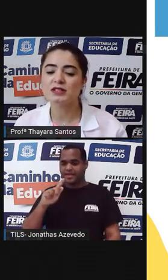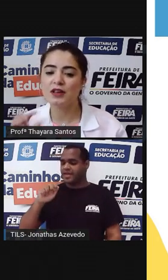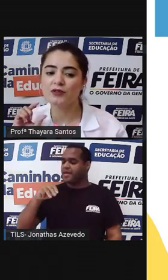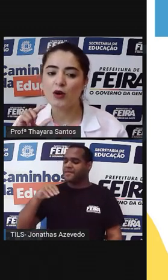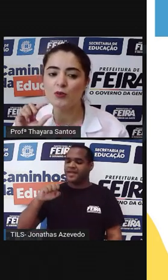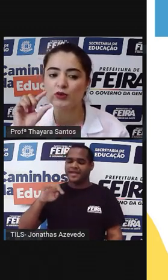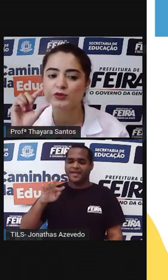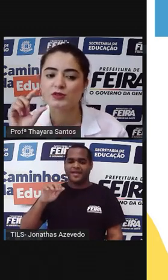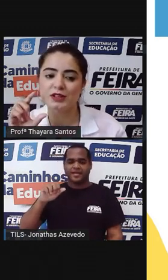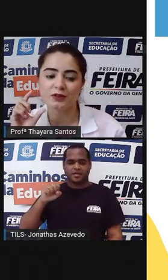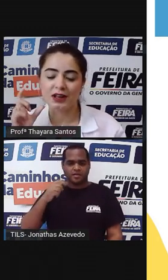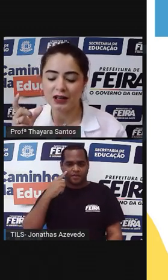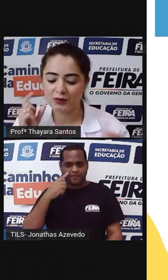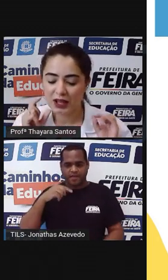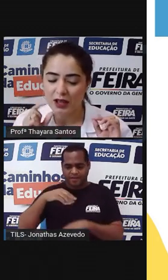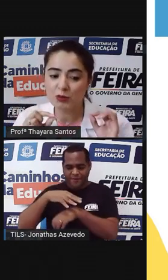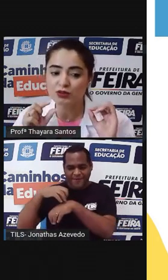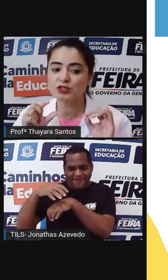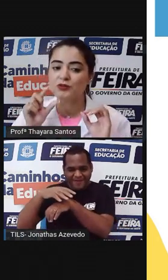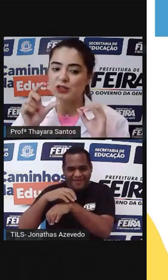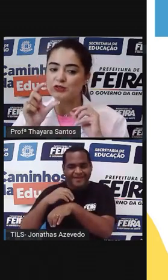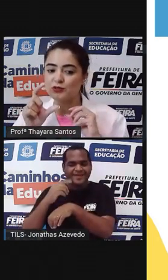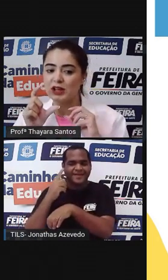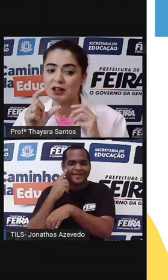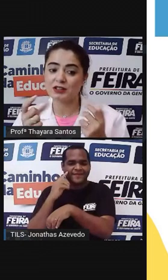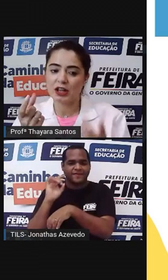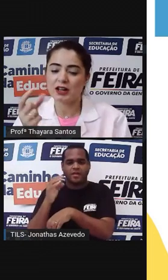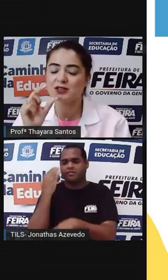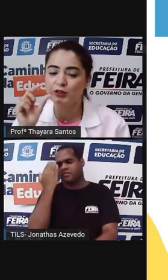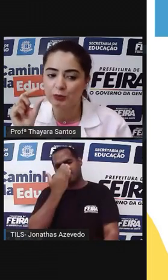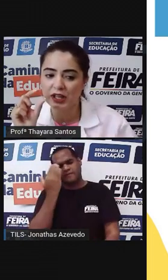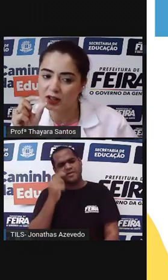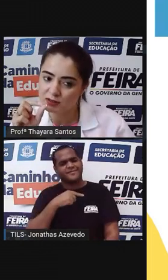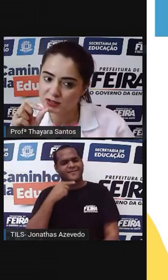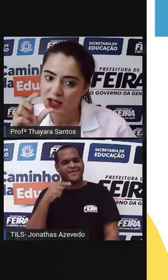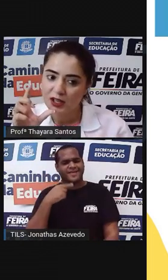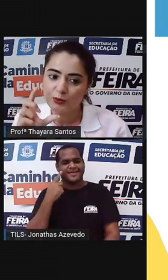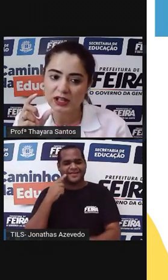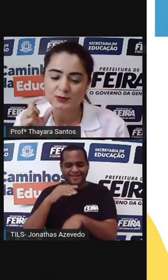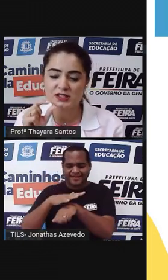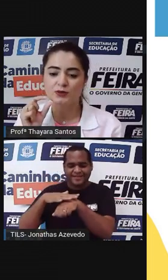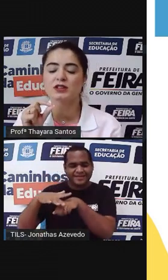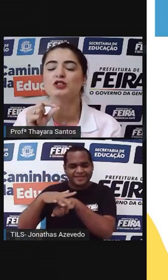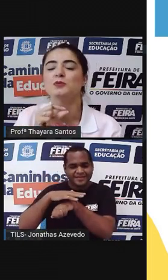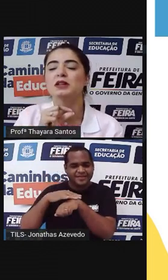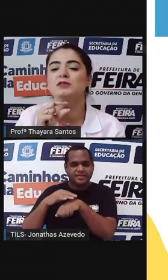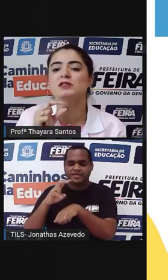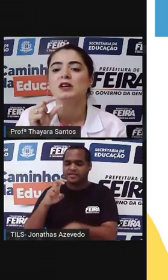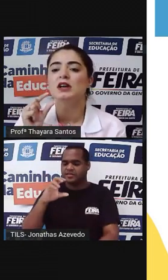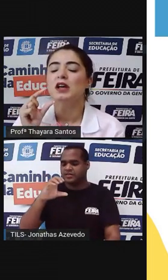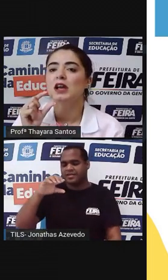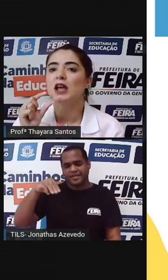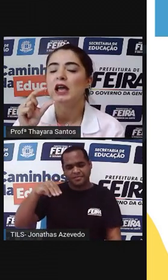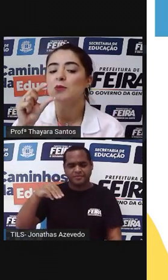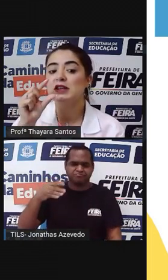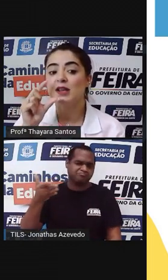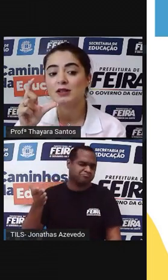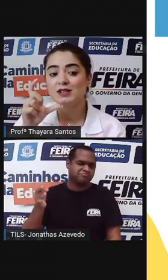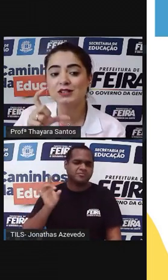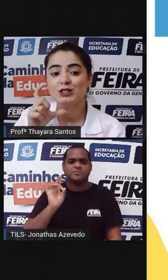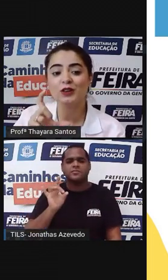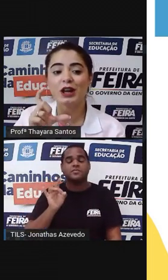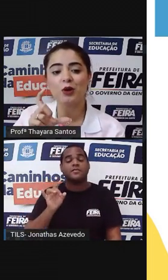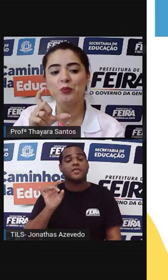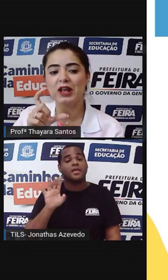Então, se você vê um musgozinho, claro, é muito difícil de ver eles, já que eles são tão pequenos, o máximo é 5 centímetros. Mas